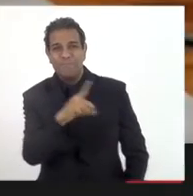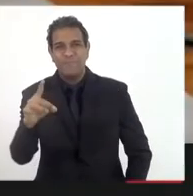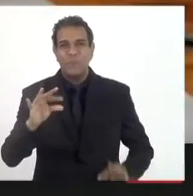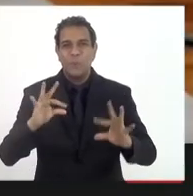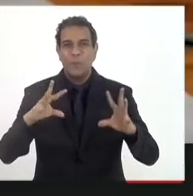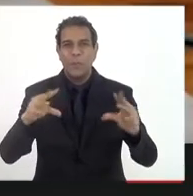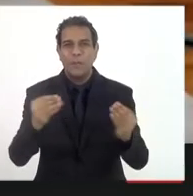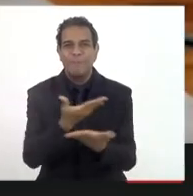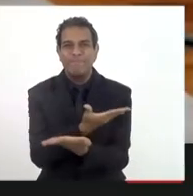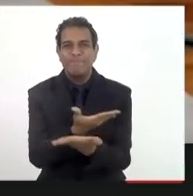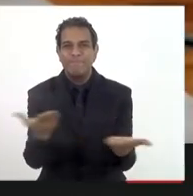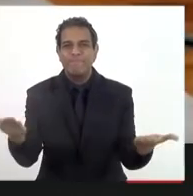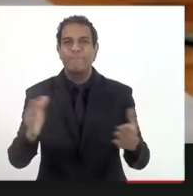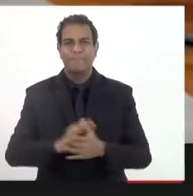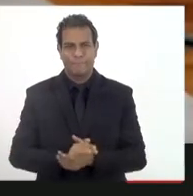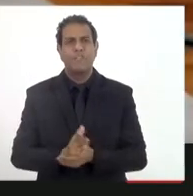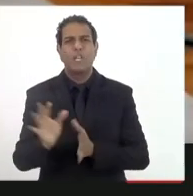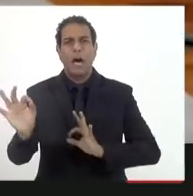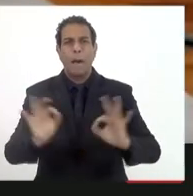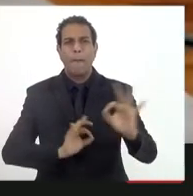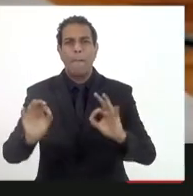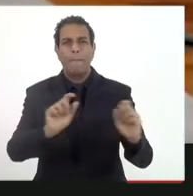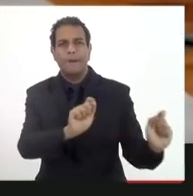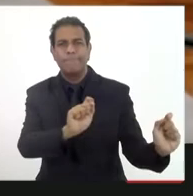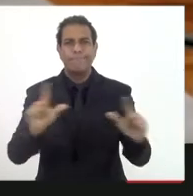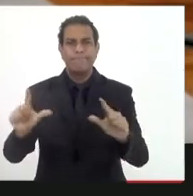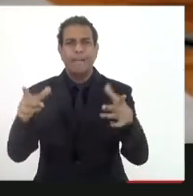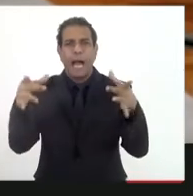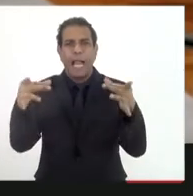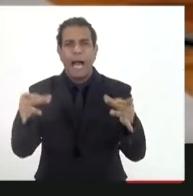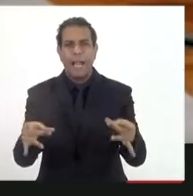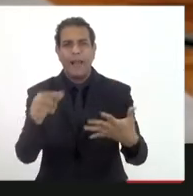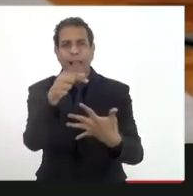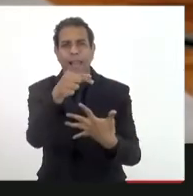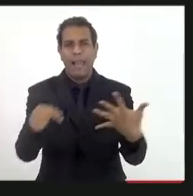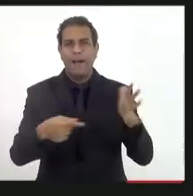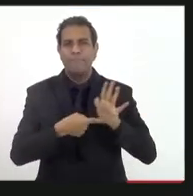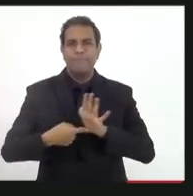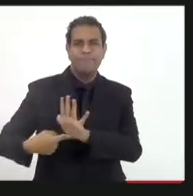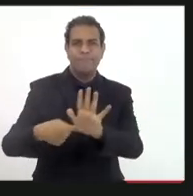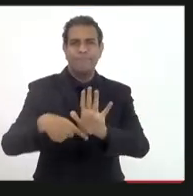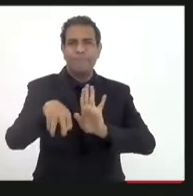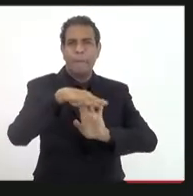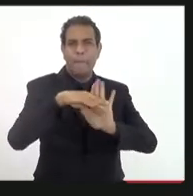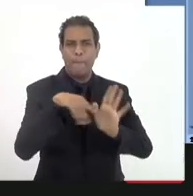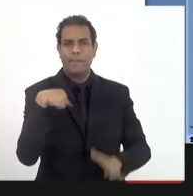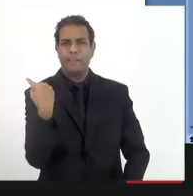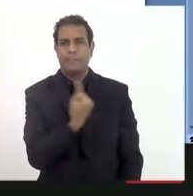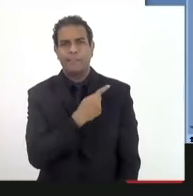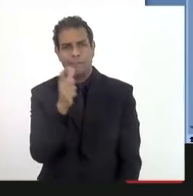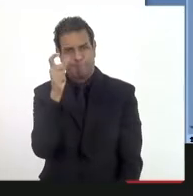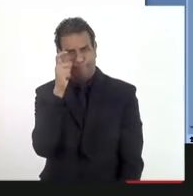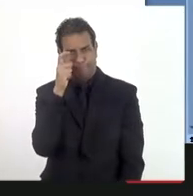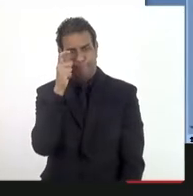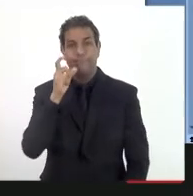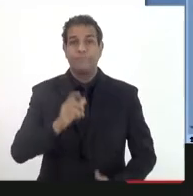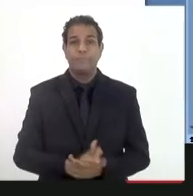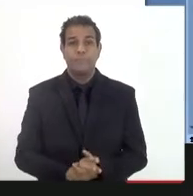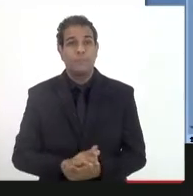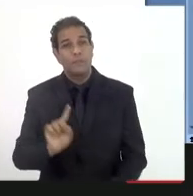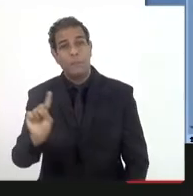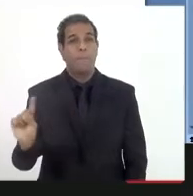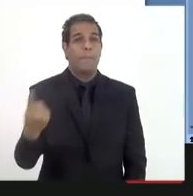Eu fiz uma apresentação rápida, que o Henrique vai colocar na tela para nós. E uma primeira